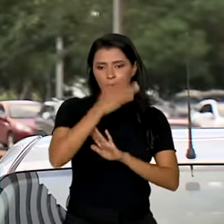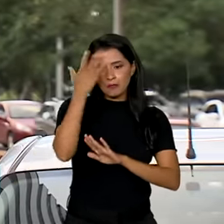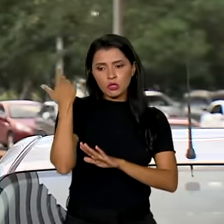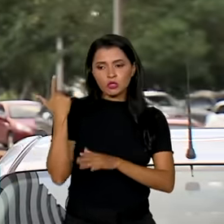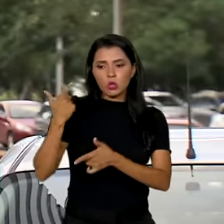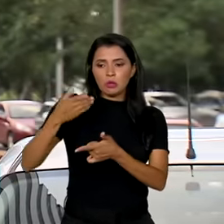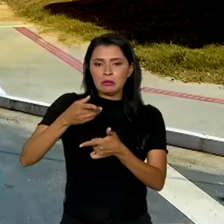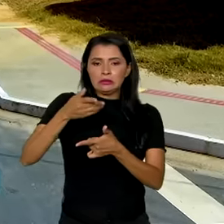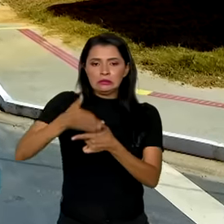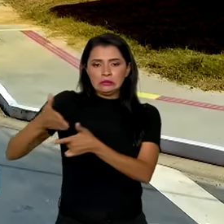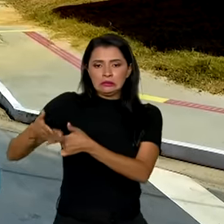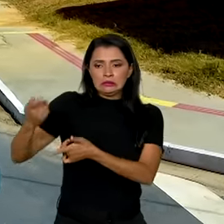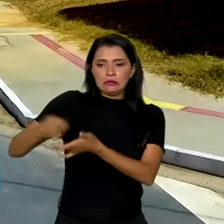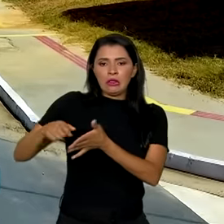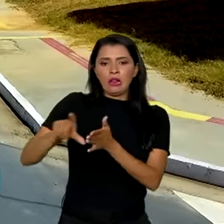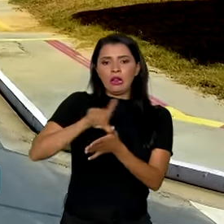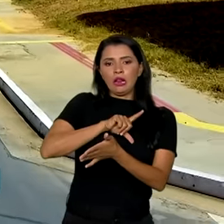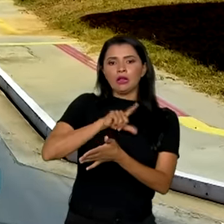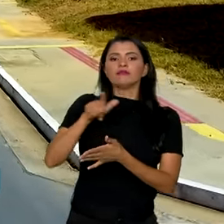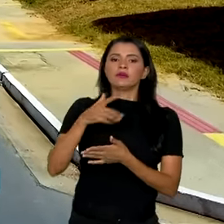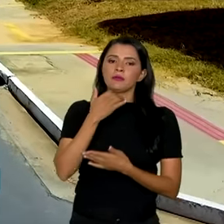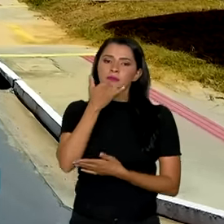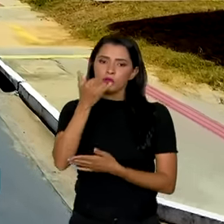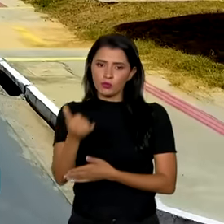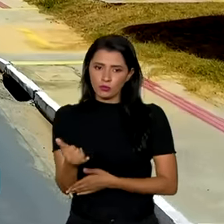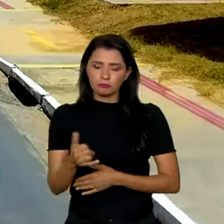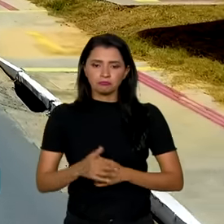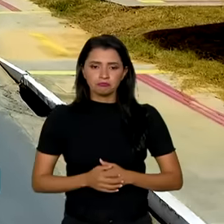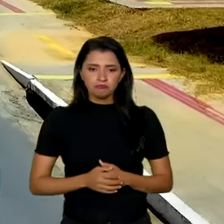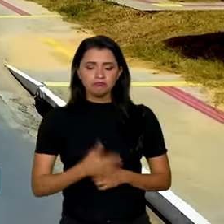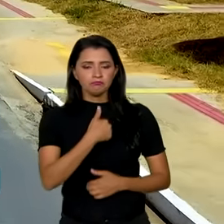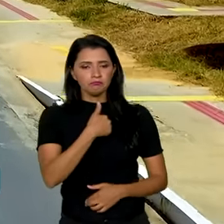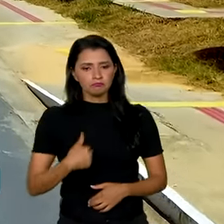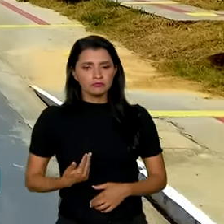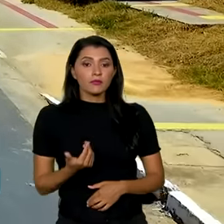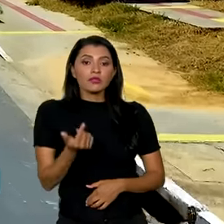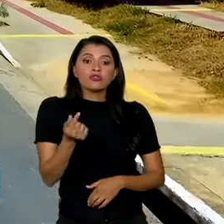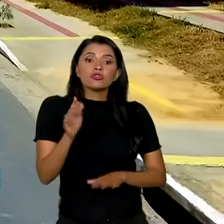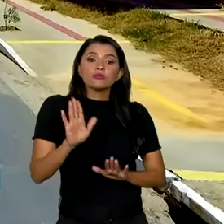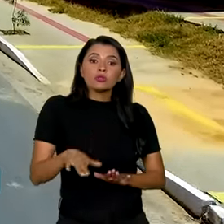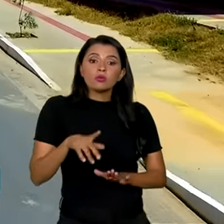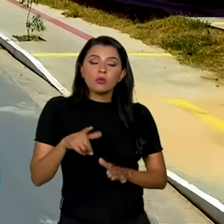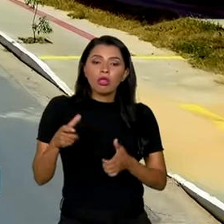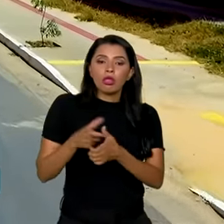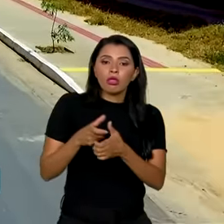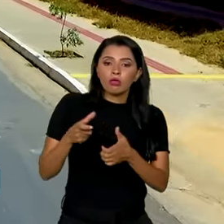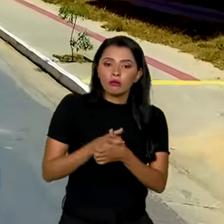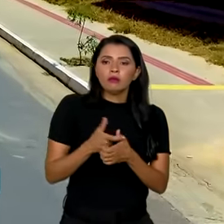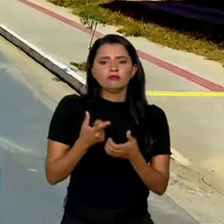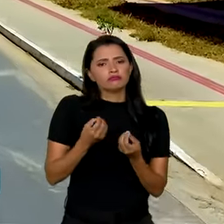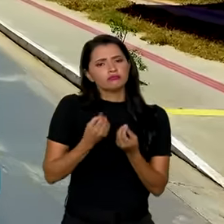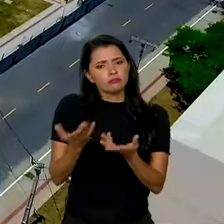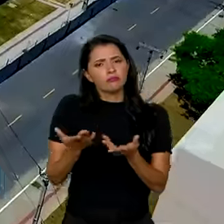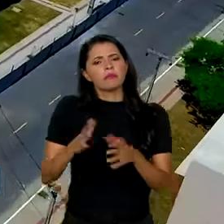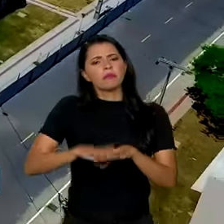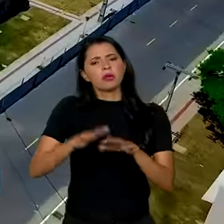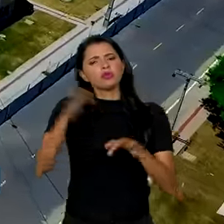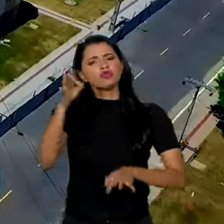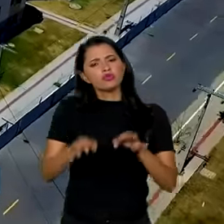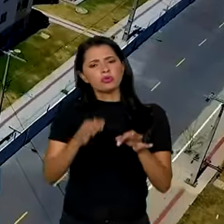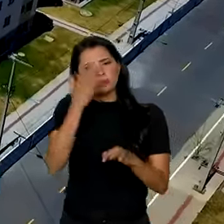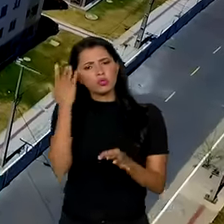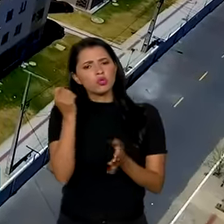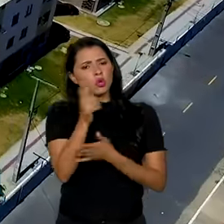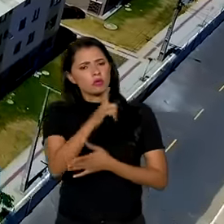parcelas atrasadas. Segundo o governo, a iniciativa diminui o déficit habitacional e cria condições mais justas para a